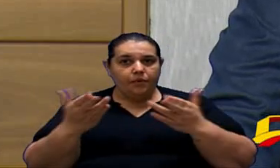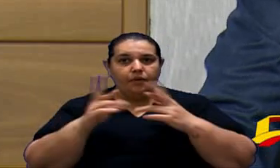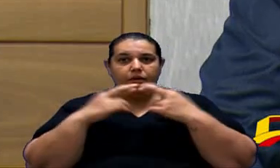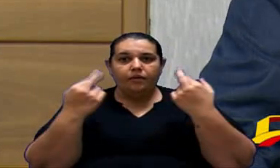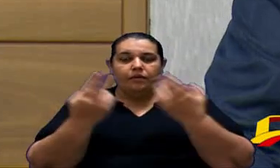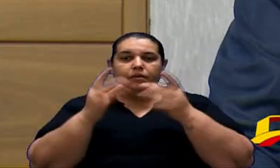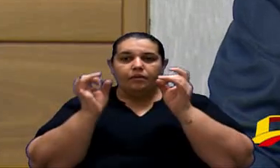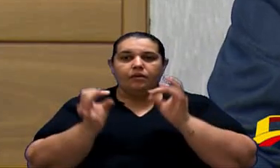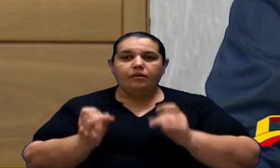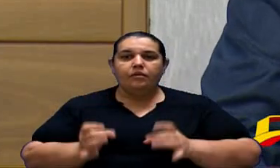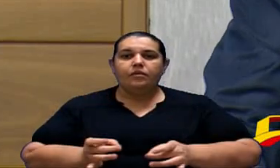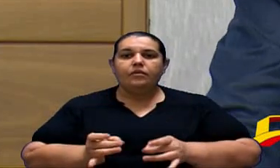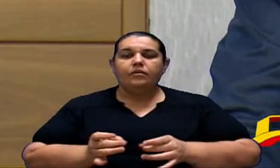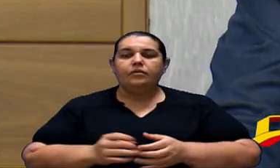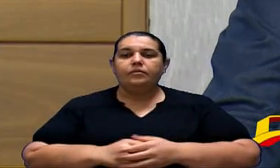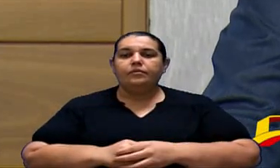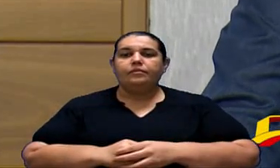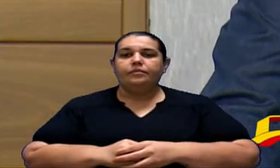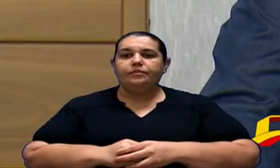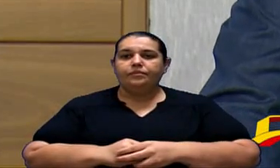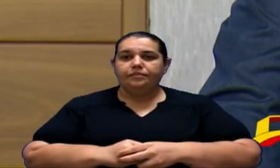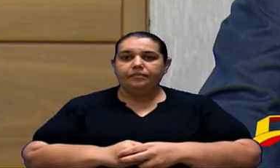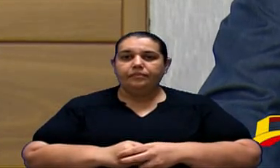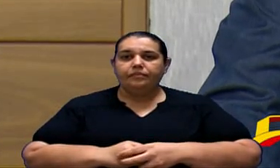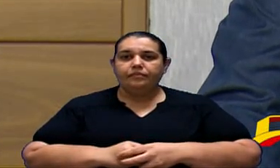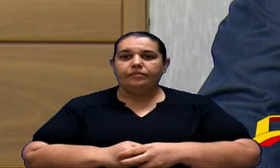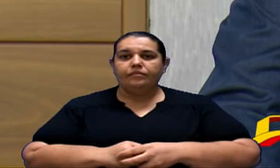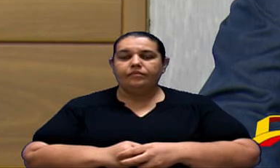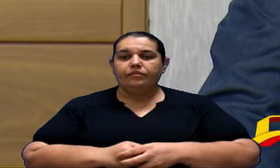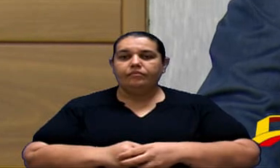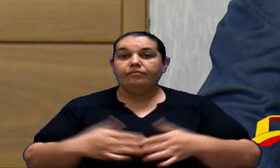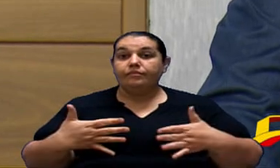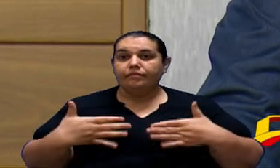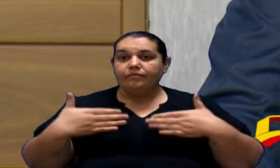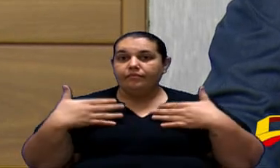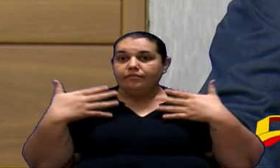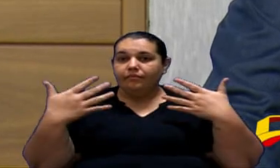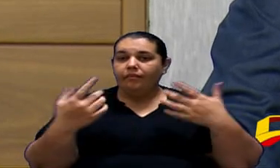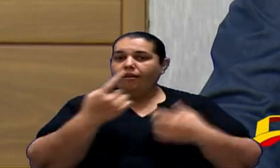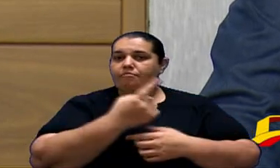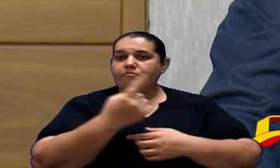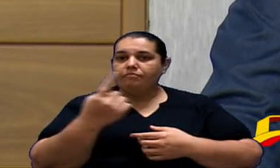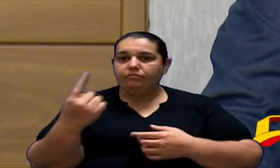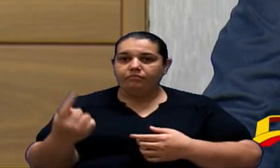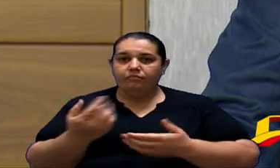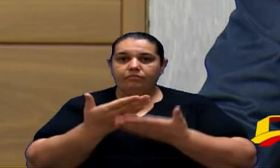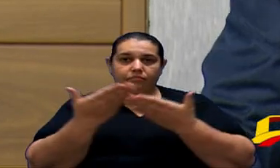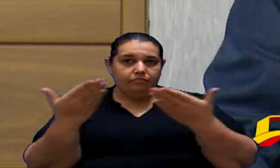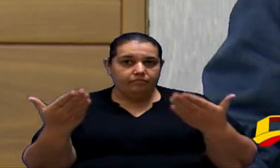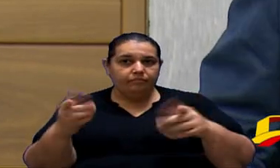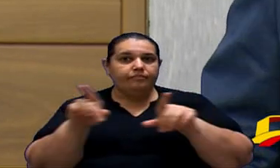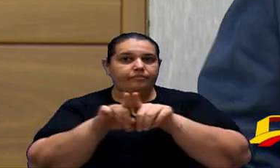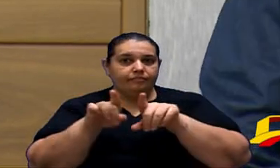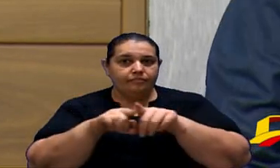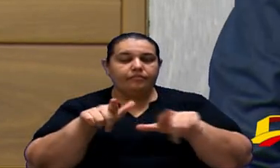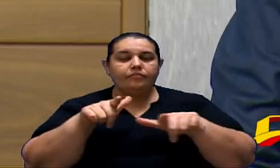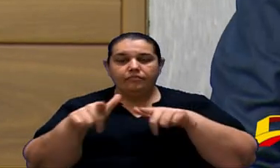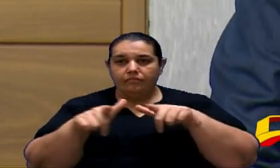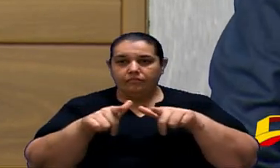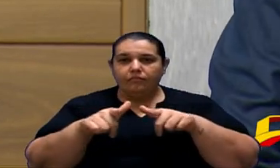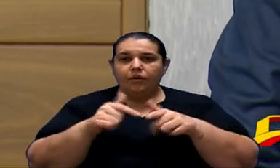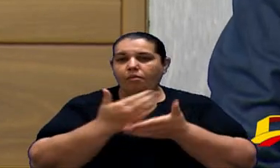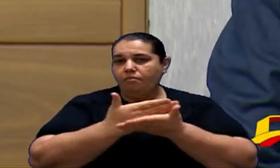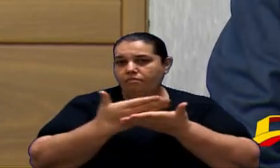pública Hoje Com alegria receber cada um de vocês Nesse trabalho que